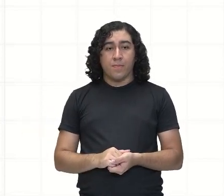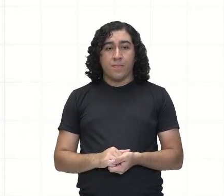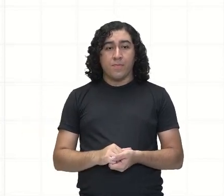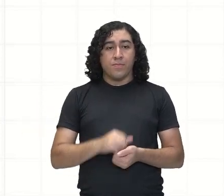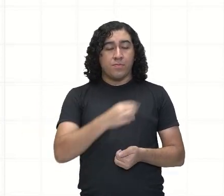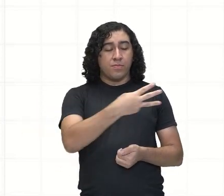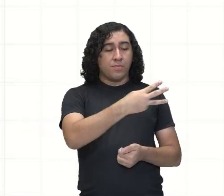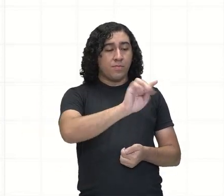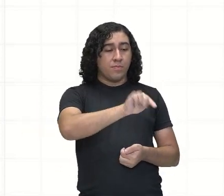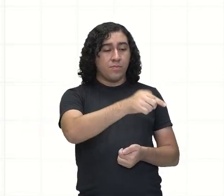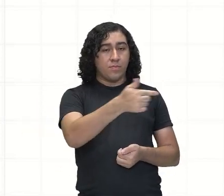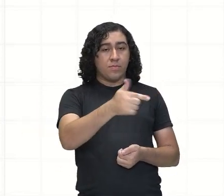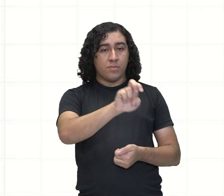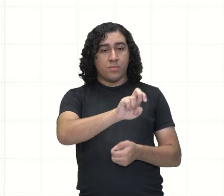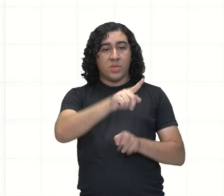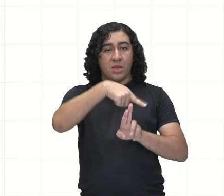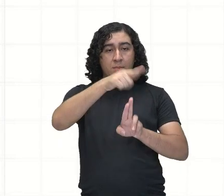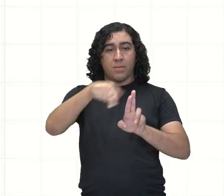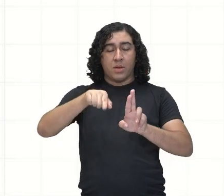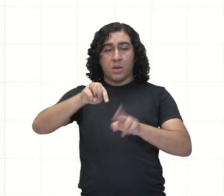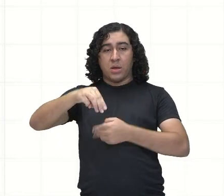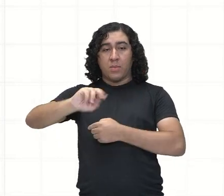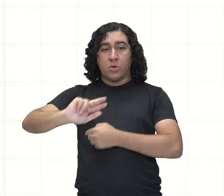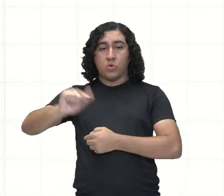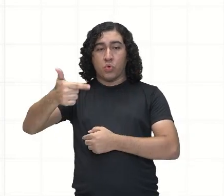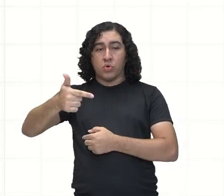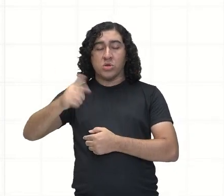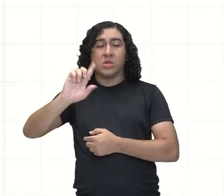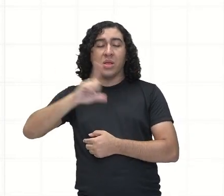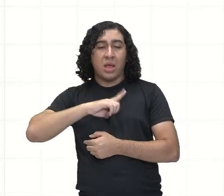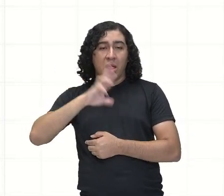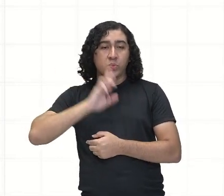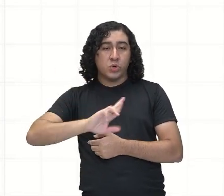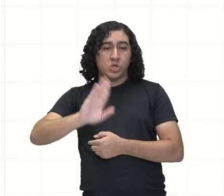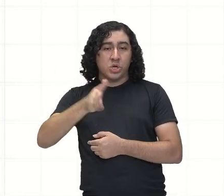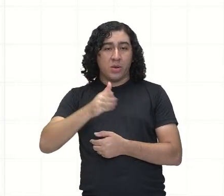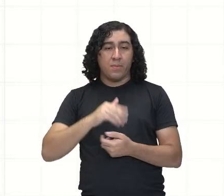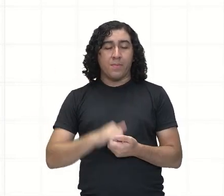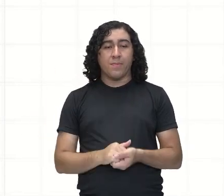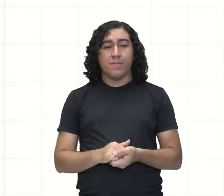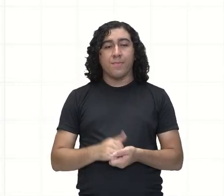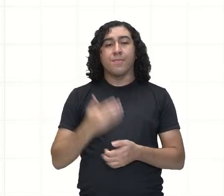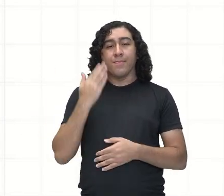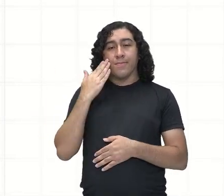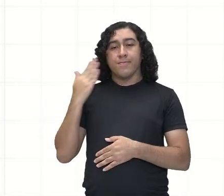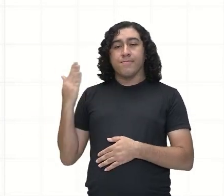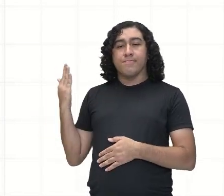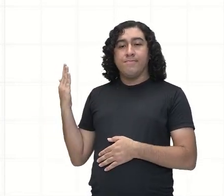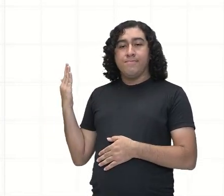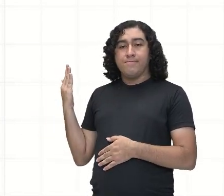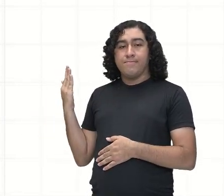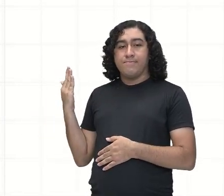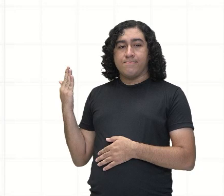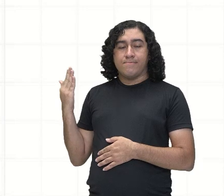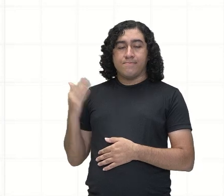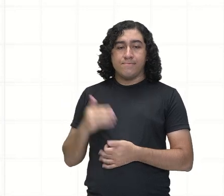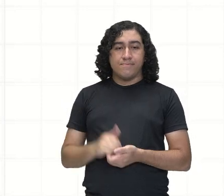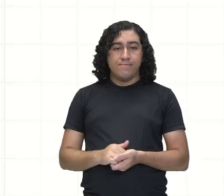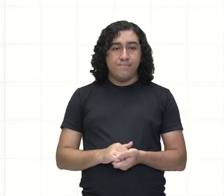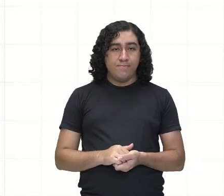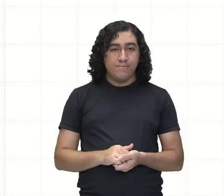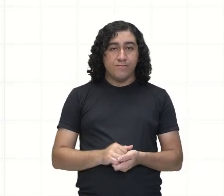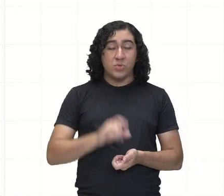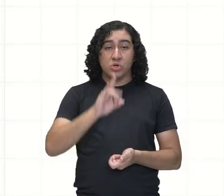,25π metros quadrados. Já temos uma resposta aqui da faixa, agora é a área só da parte